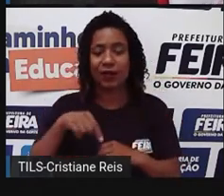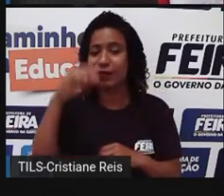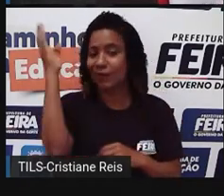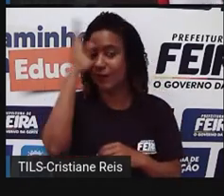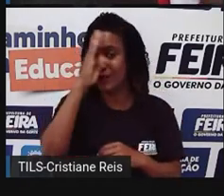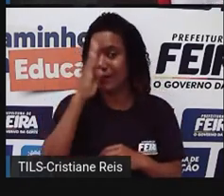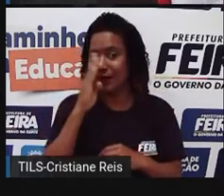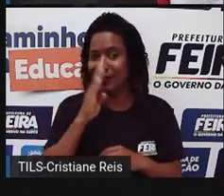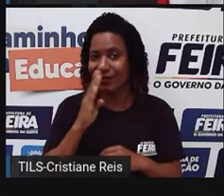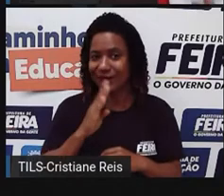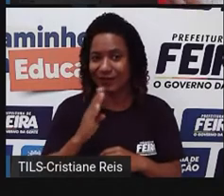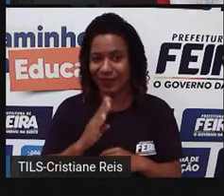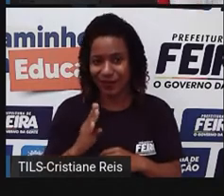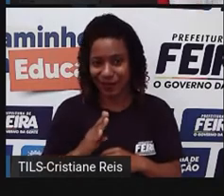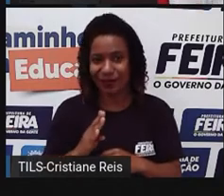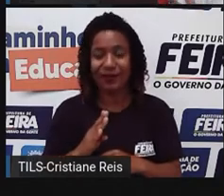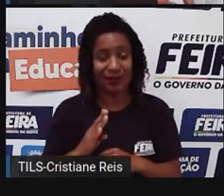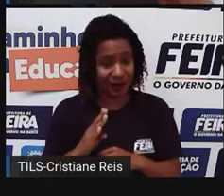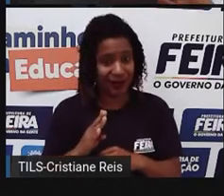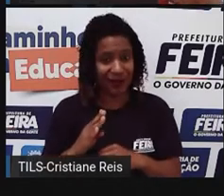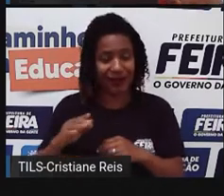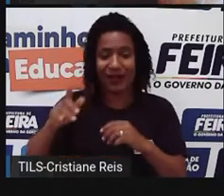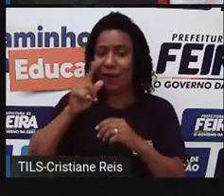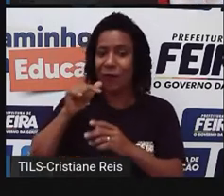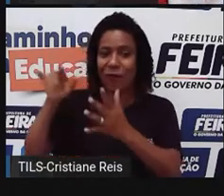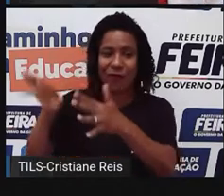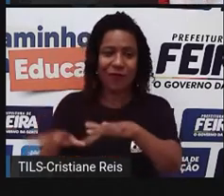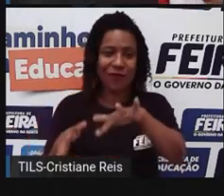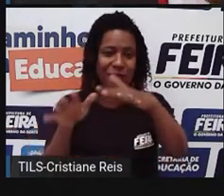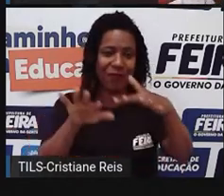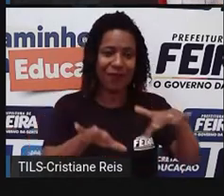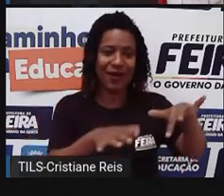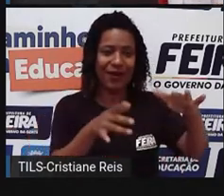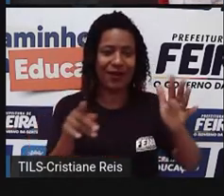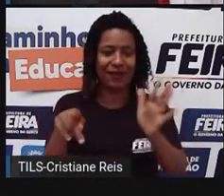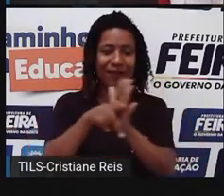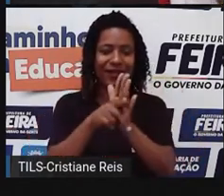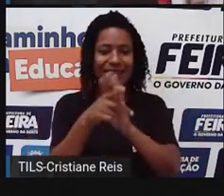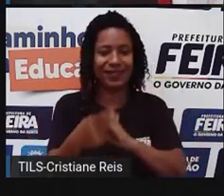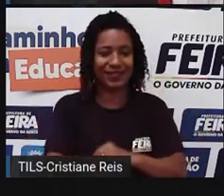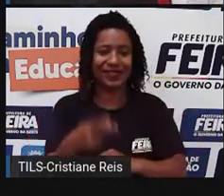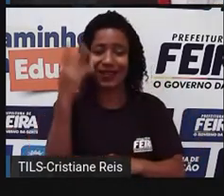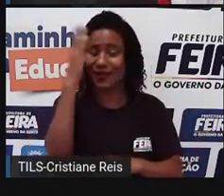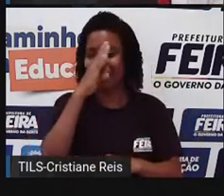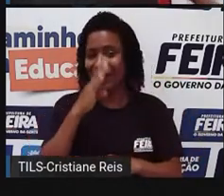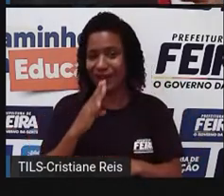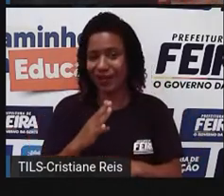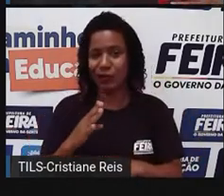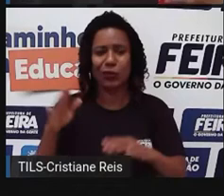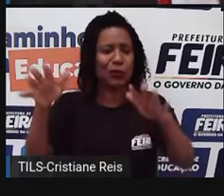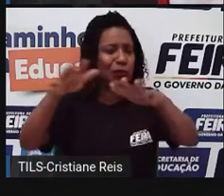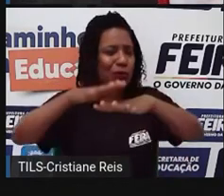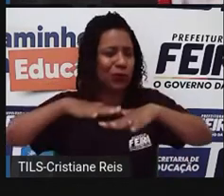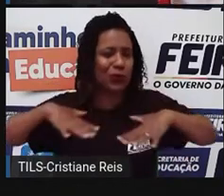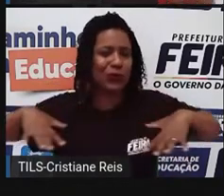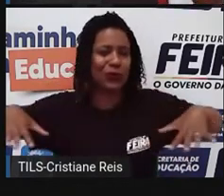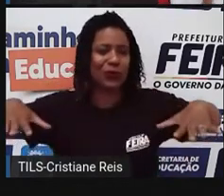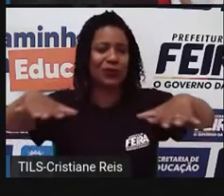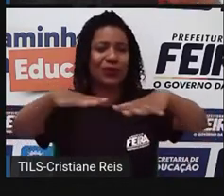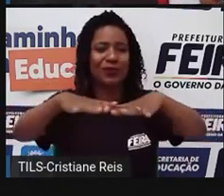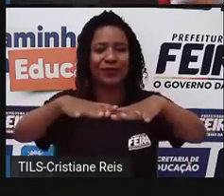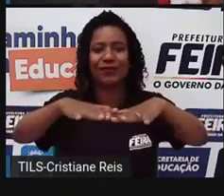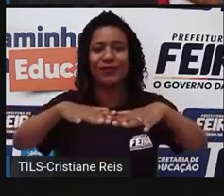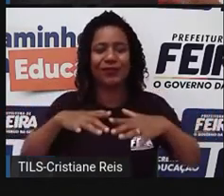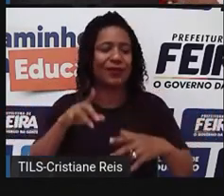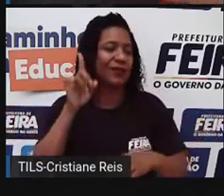um pedaço do mar que é da gente, né, é soberano, é nosso, e tem um espaço, né, geral, que os